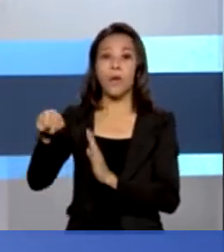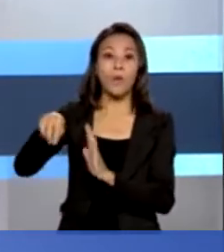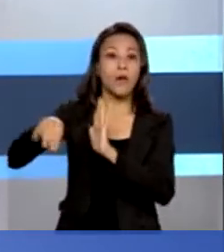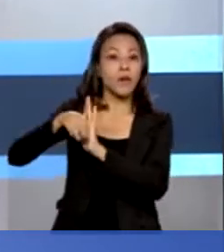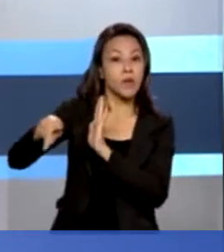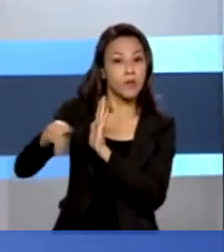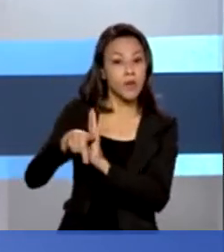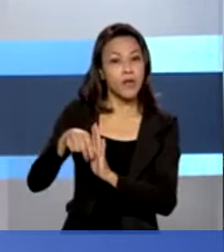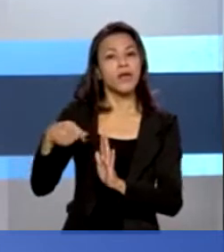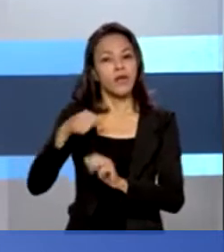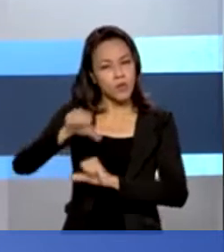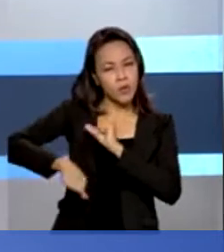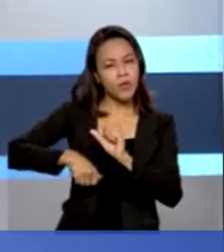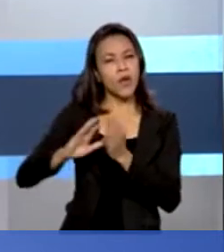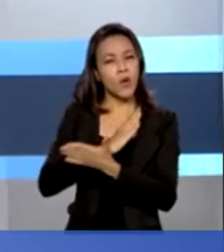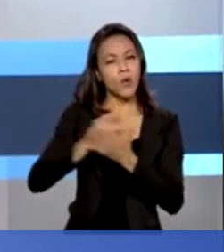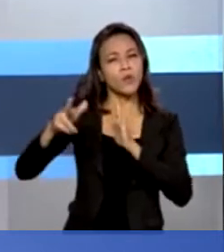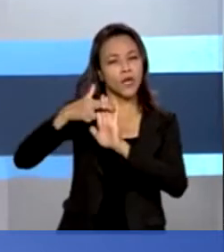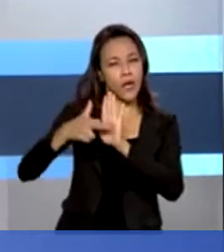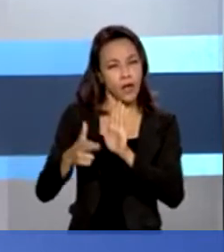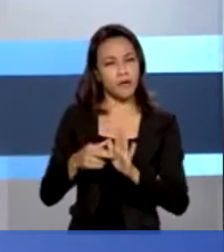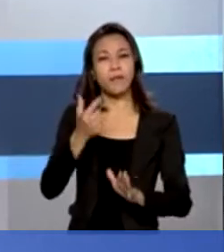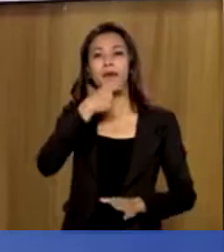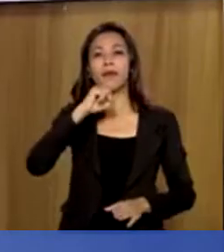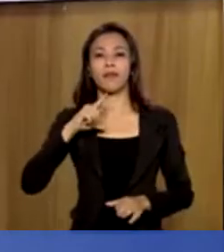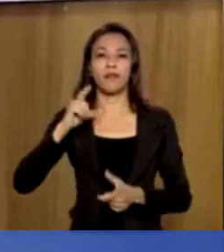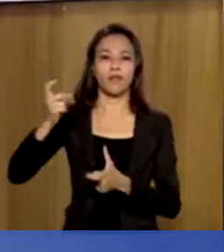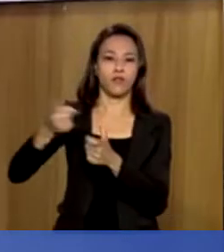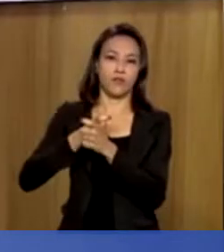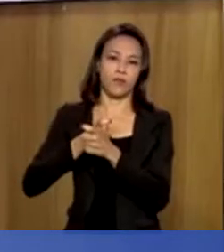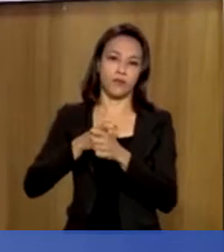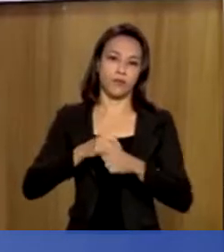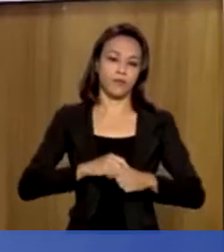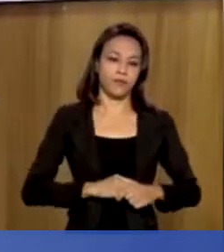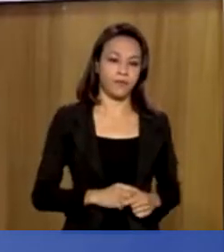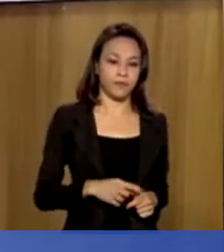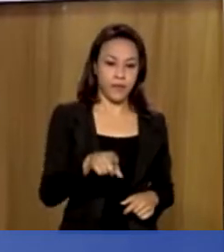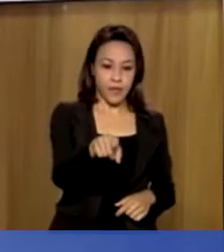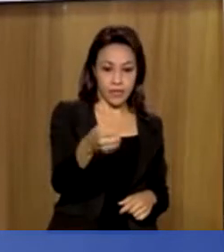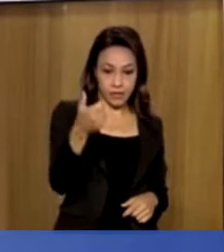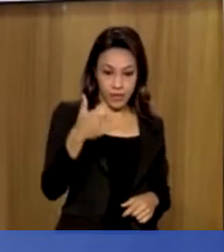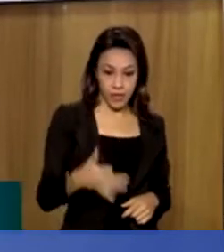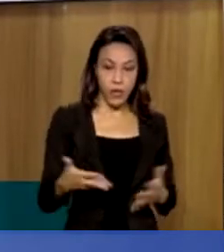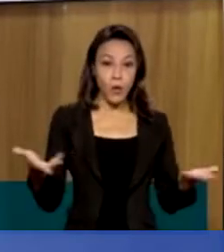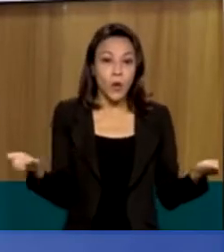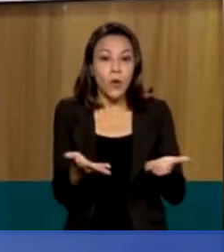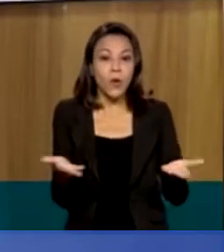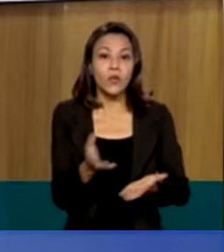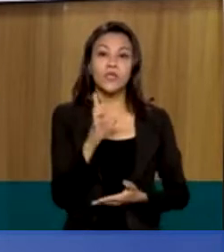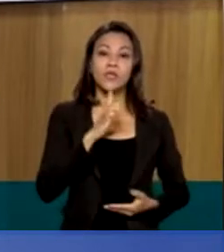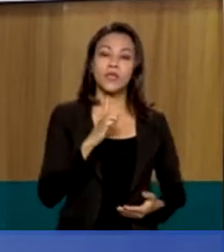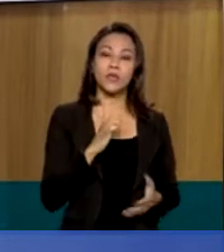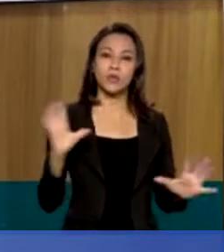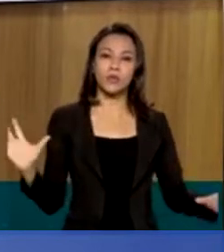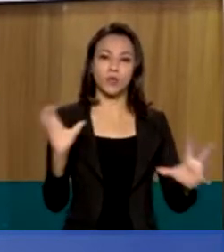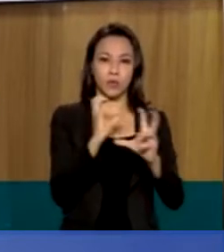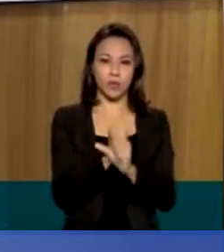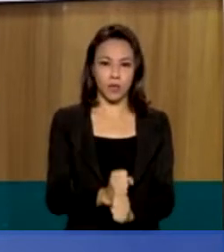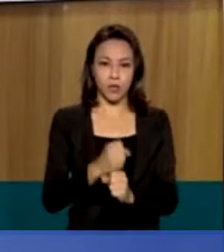regras para a renegociação de dívidas do fundo. Hoje nós temos um total de 38